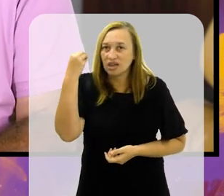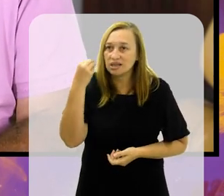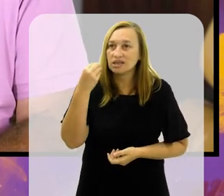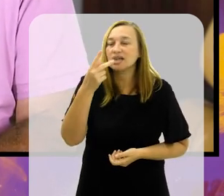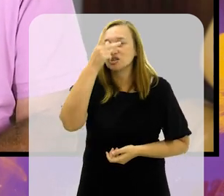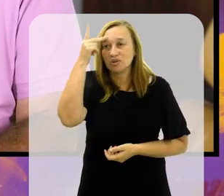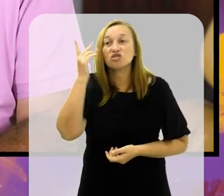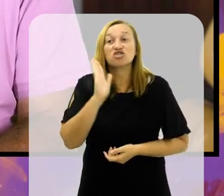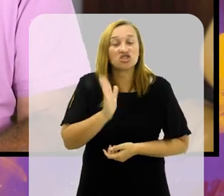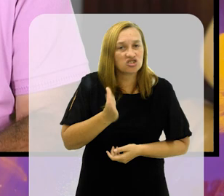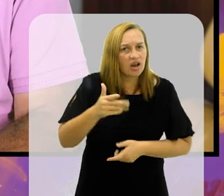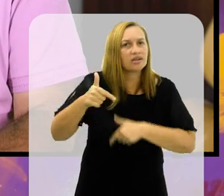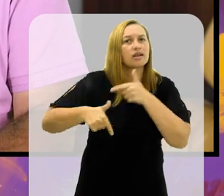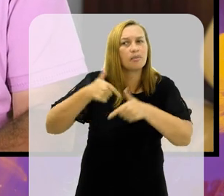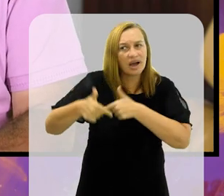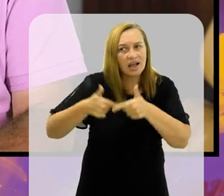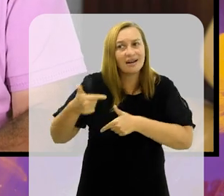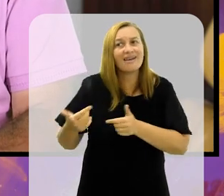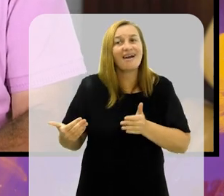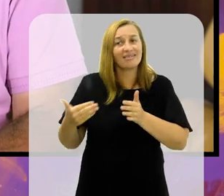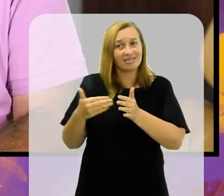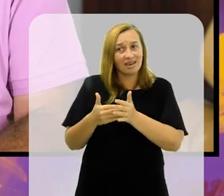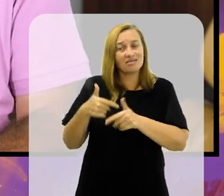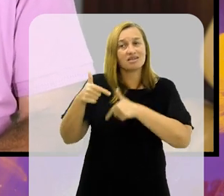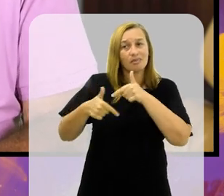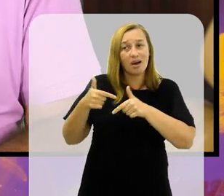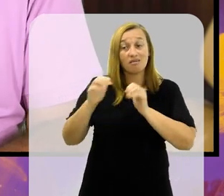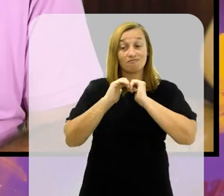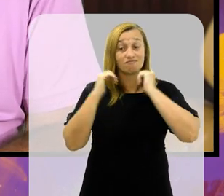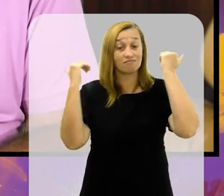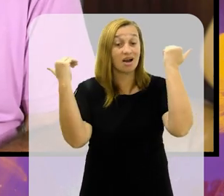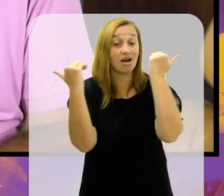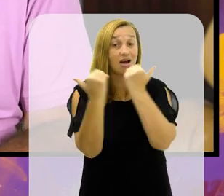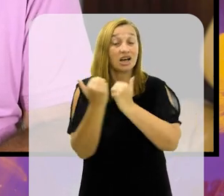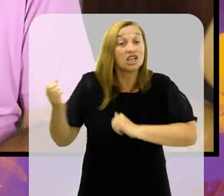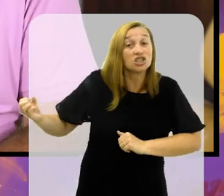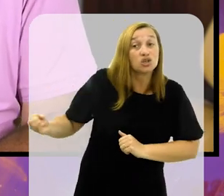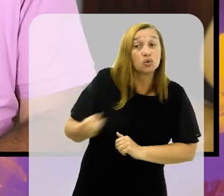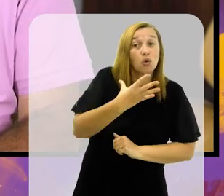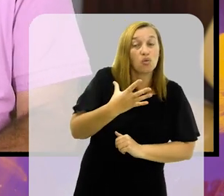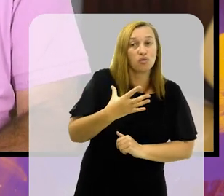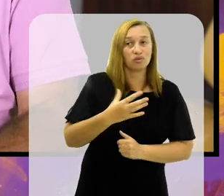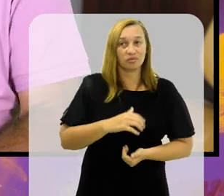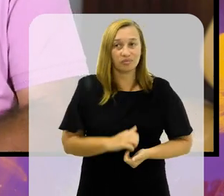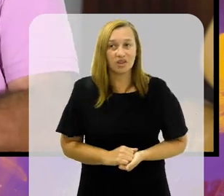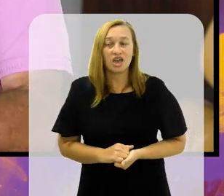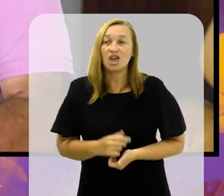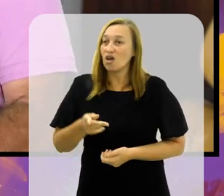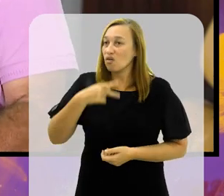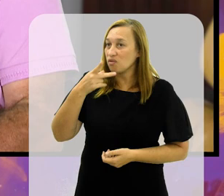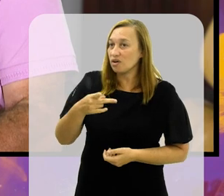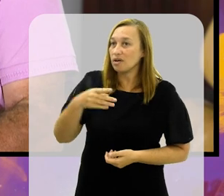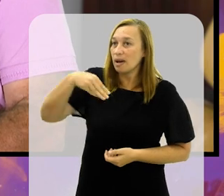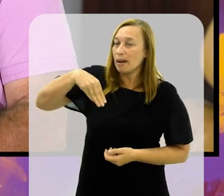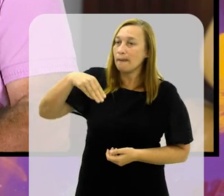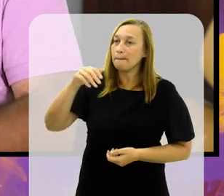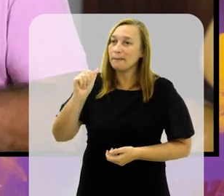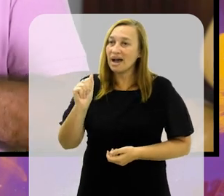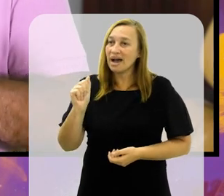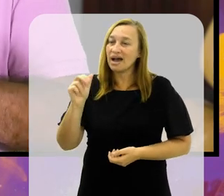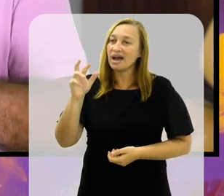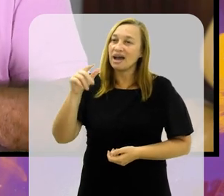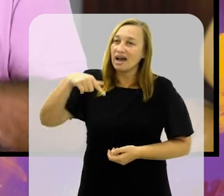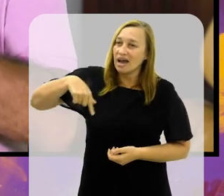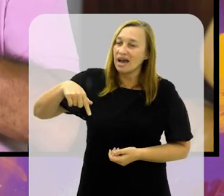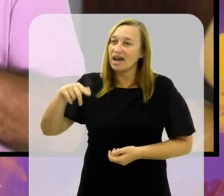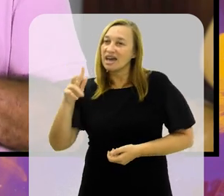esquece das pessoas que já trabalharam e até trabalham no Maracanã, nesse novo Maracanã. Eu